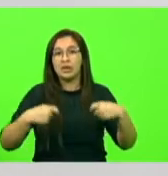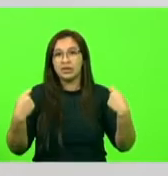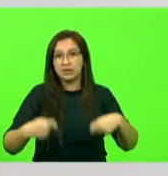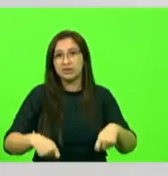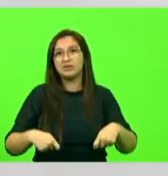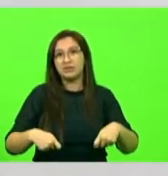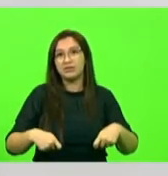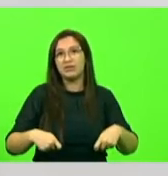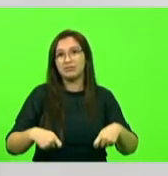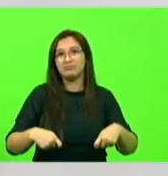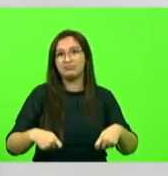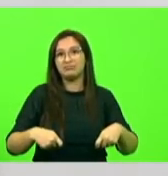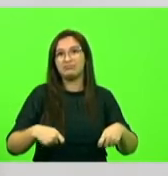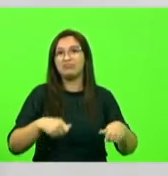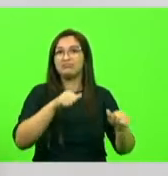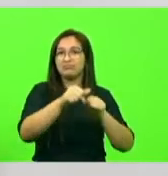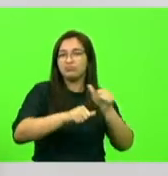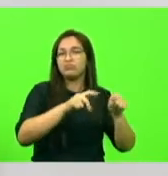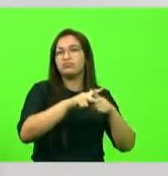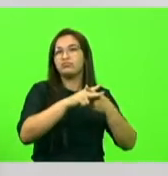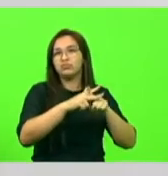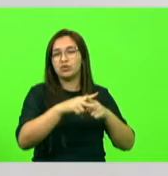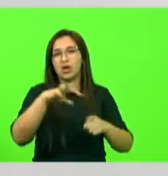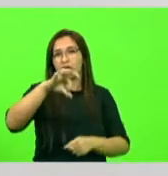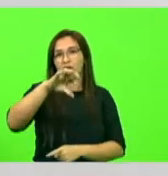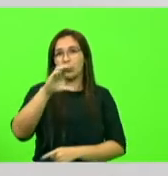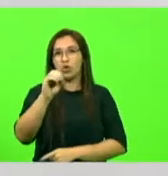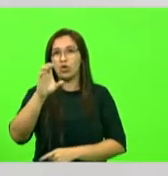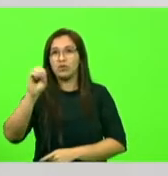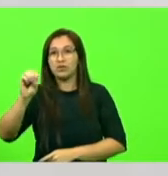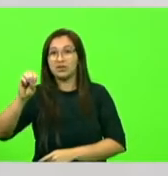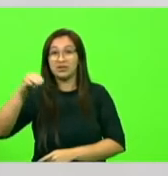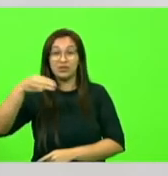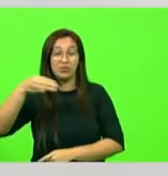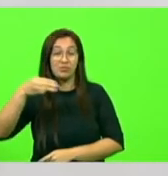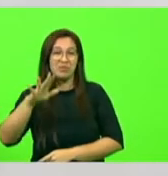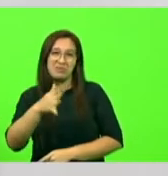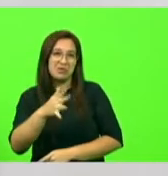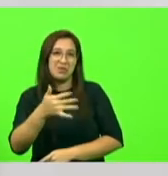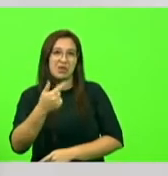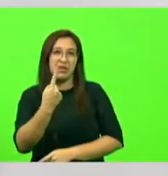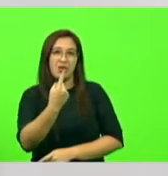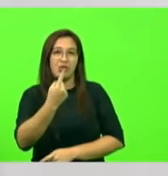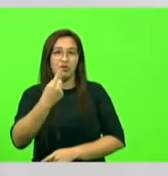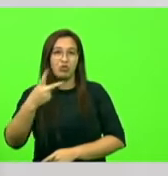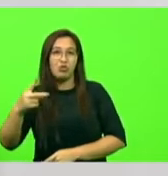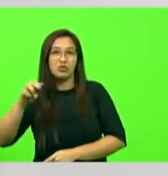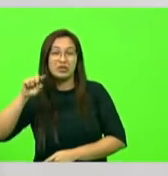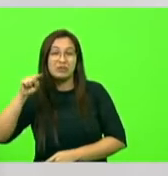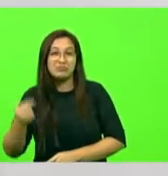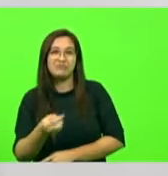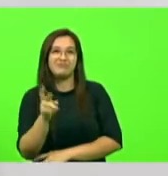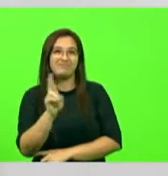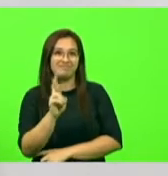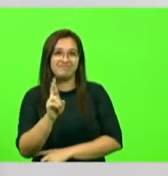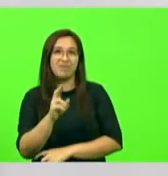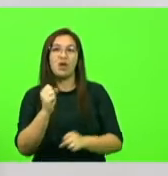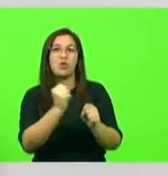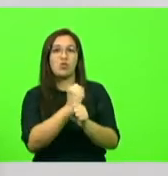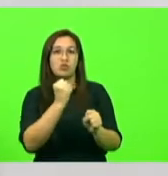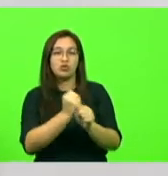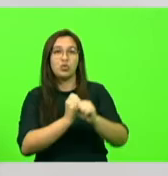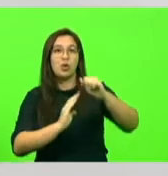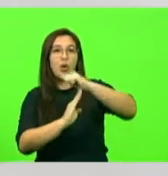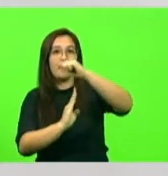faz seis meses, 900 metros, foi quase 12 milhões de reais, pista simples, eu estou falando. E eu construí uma ponte